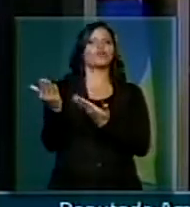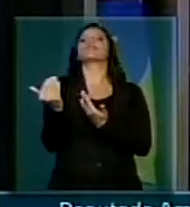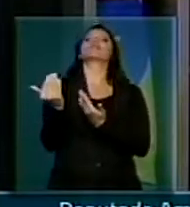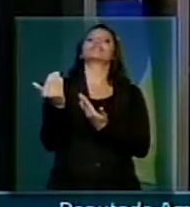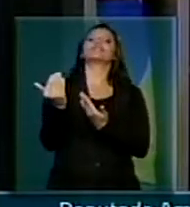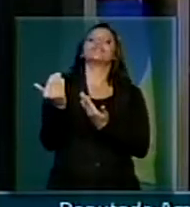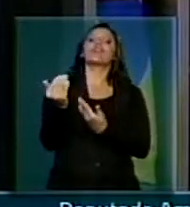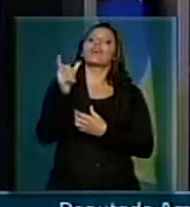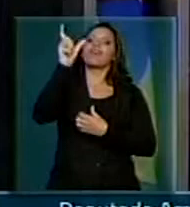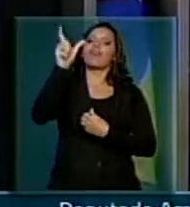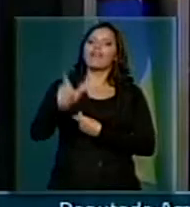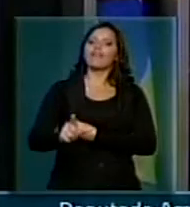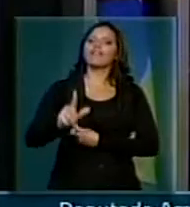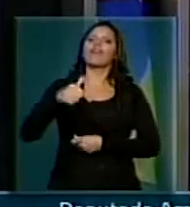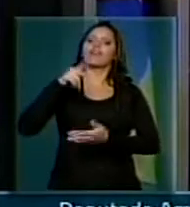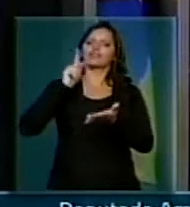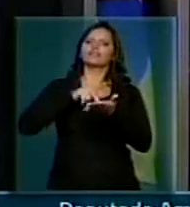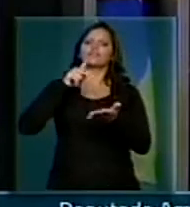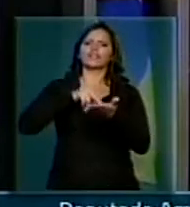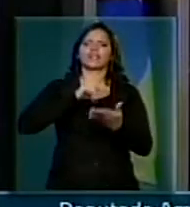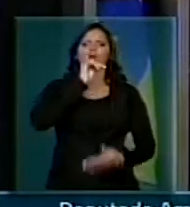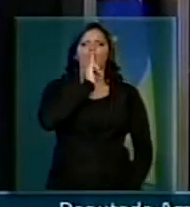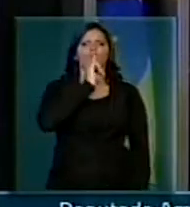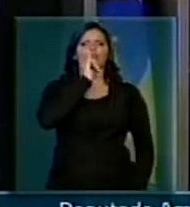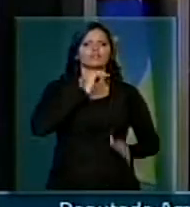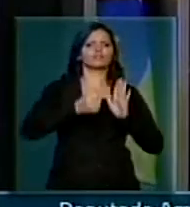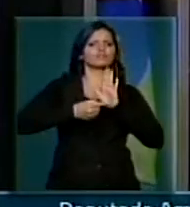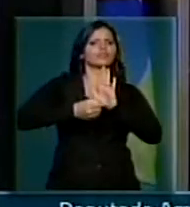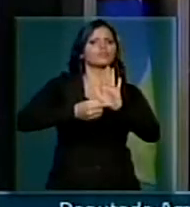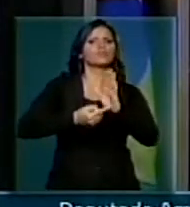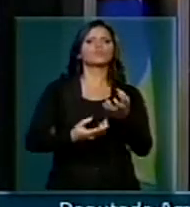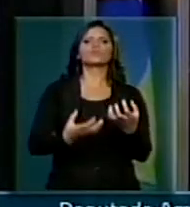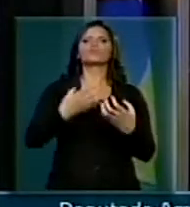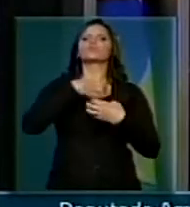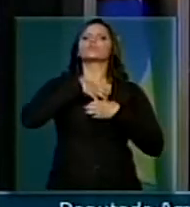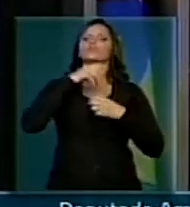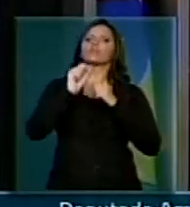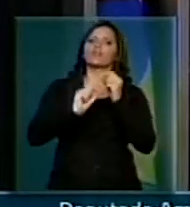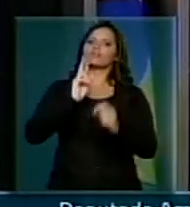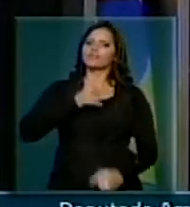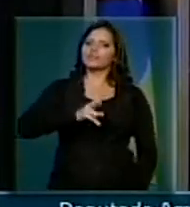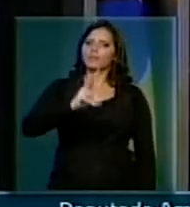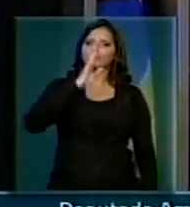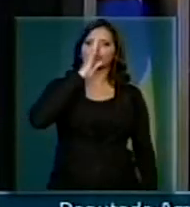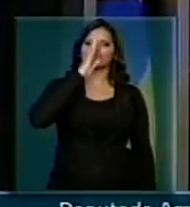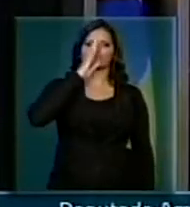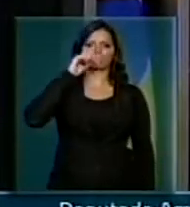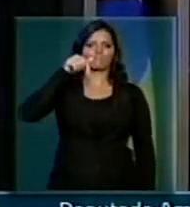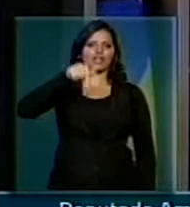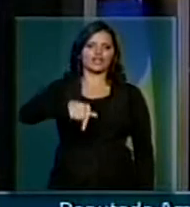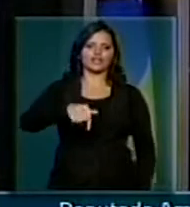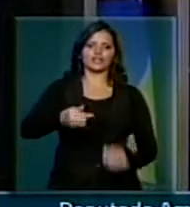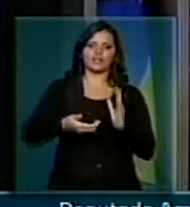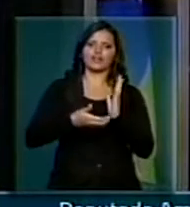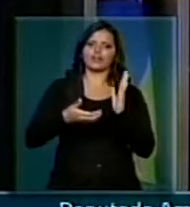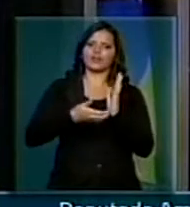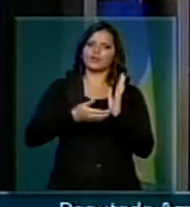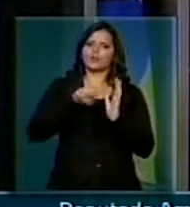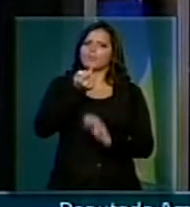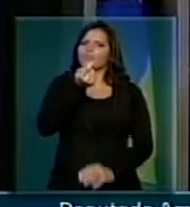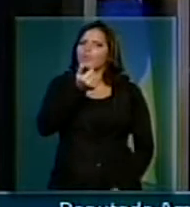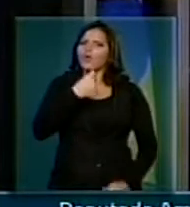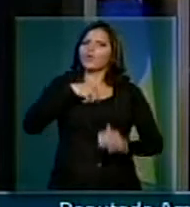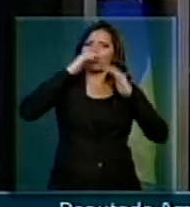e tem sido realmente um exemplo, no sentido de estar prestigiando nessa casa algo que é muito pouco